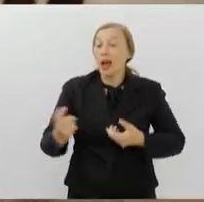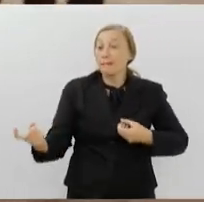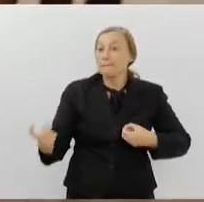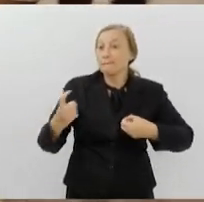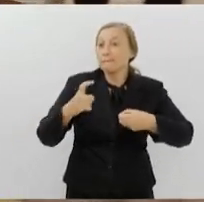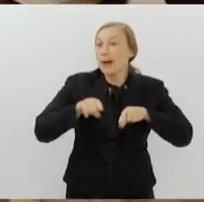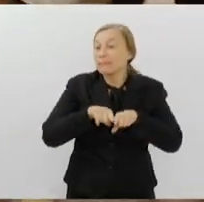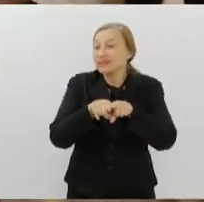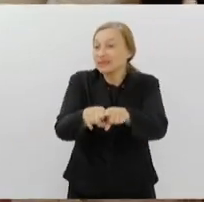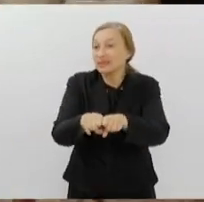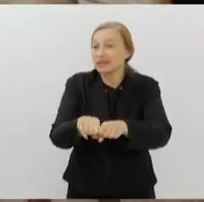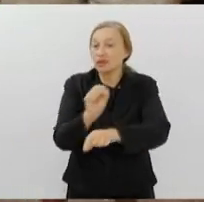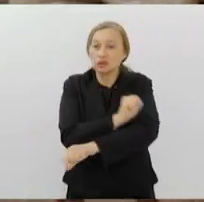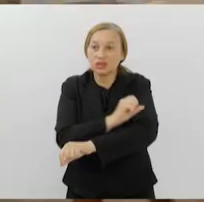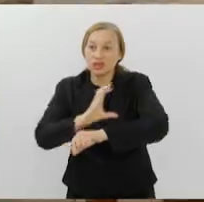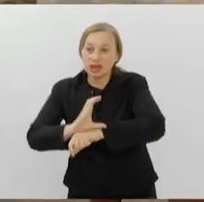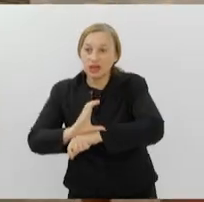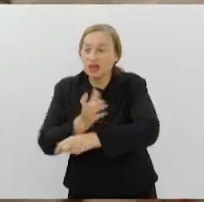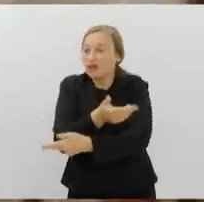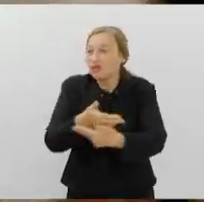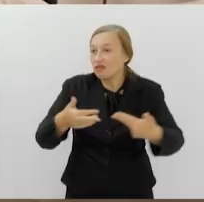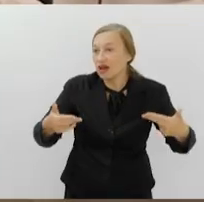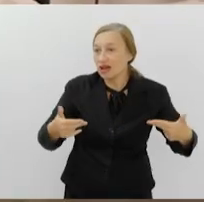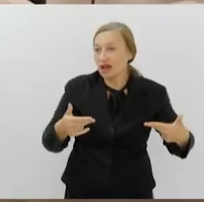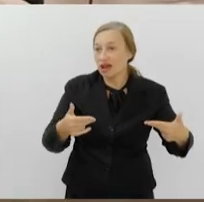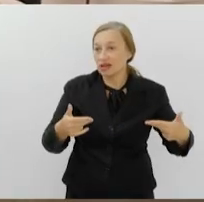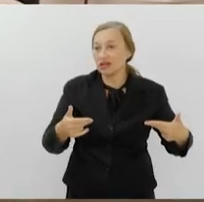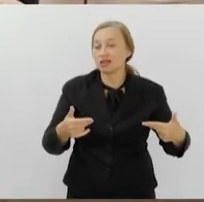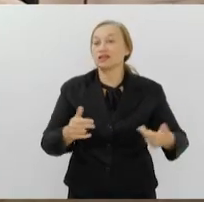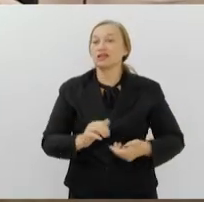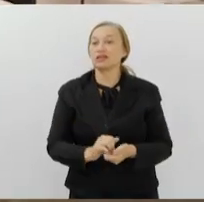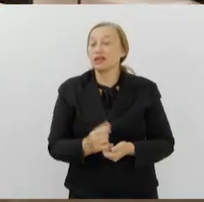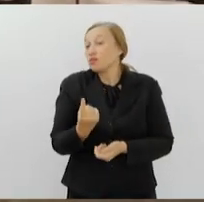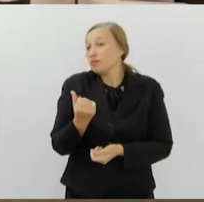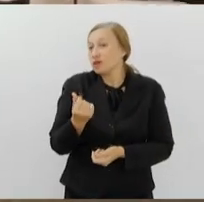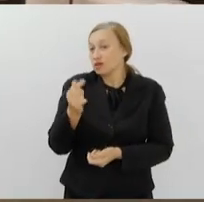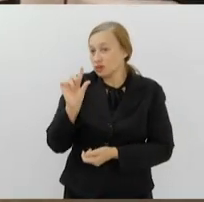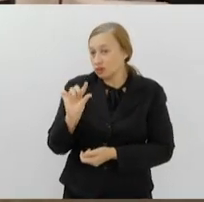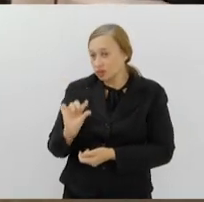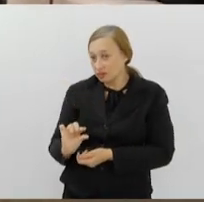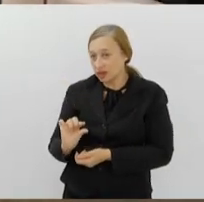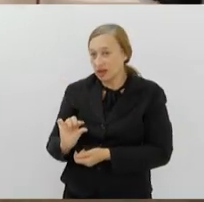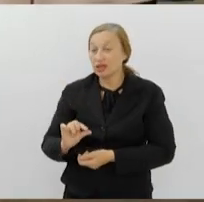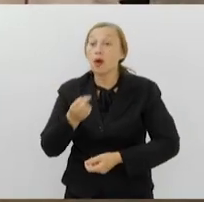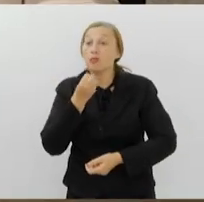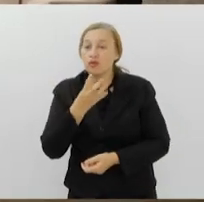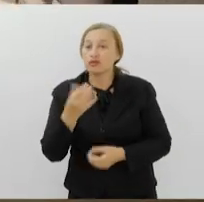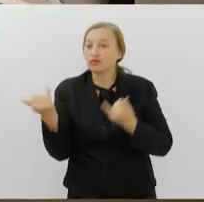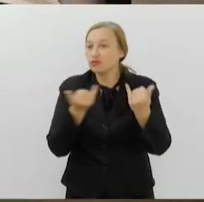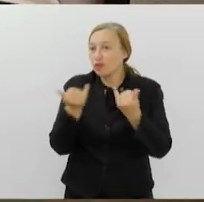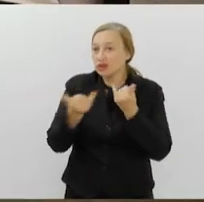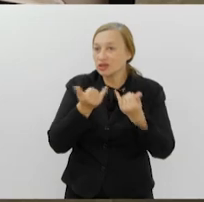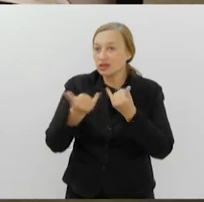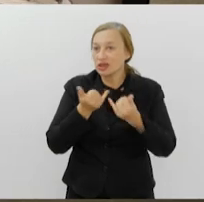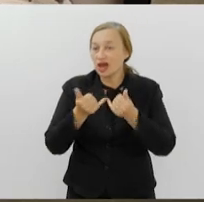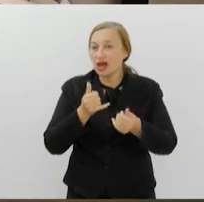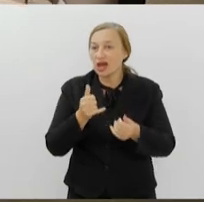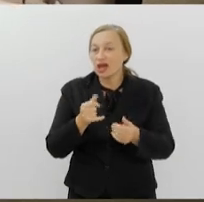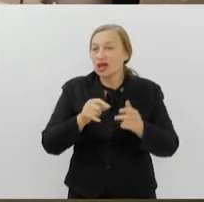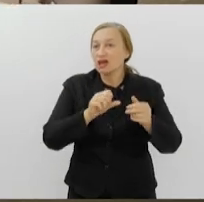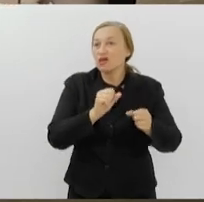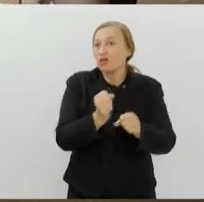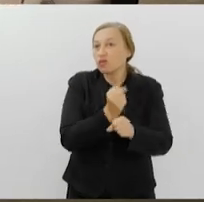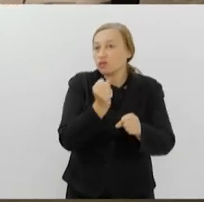com o Senac vai garantir opções variadas no cardápio a preços acessíveis. Outra boa notícia é a reforma do sistema de